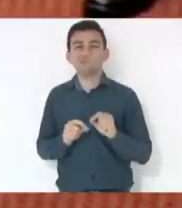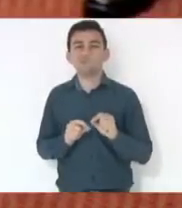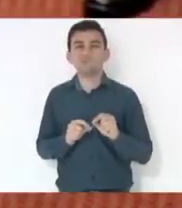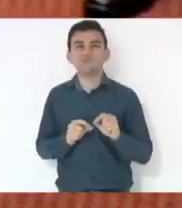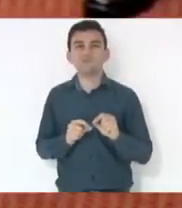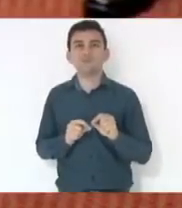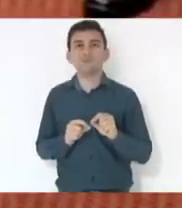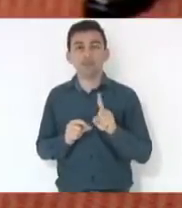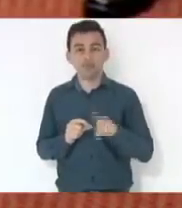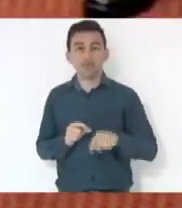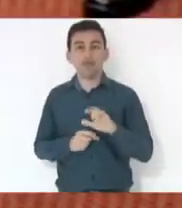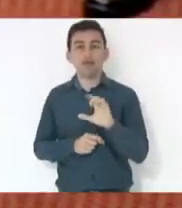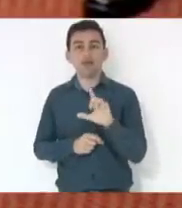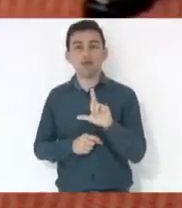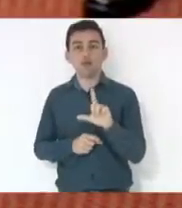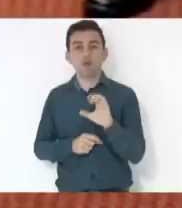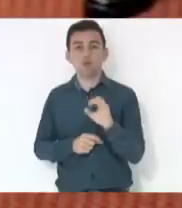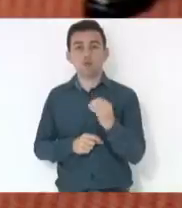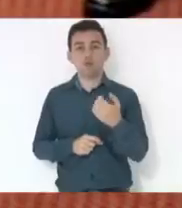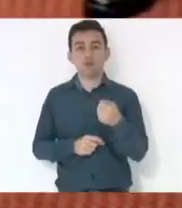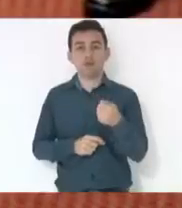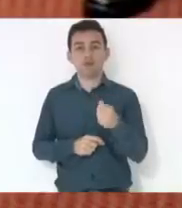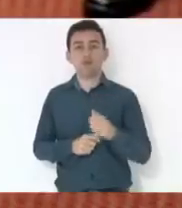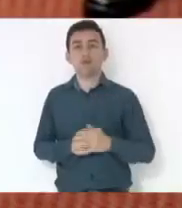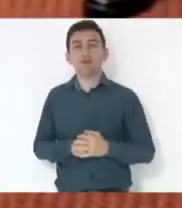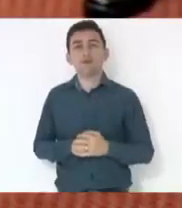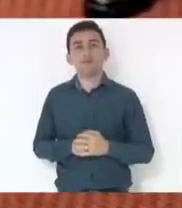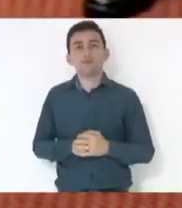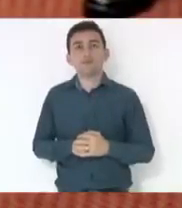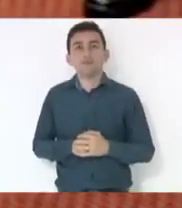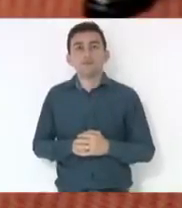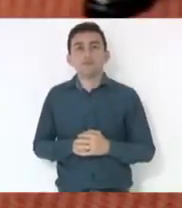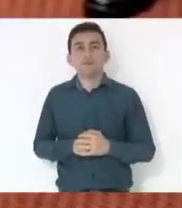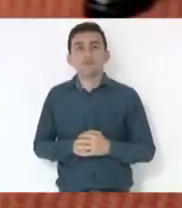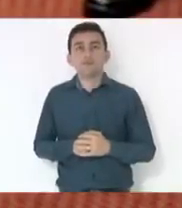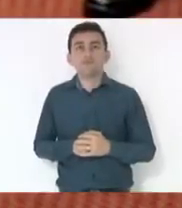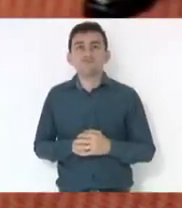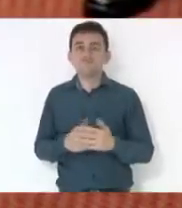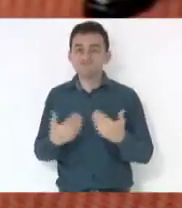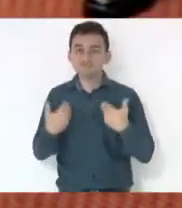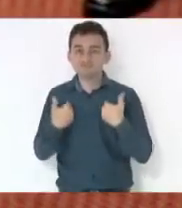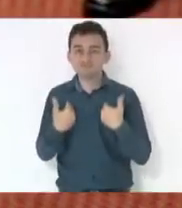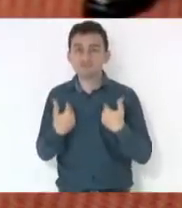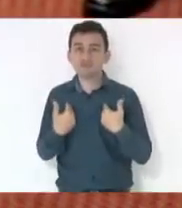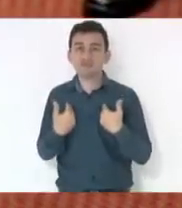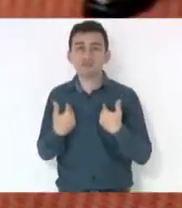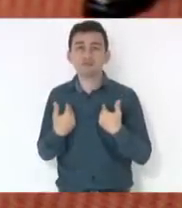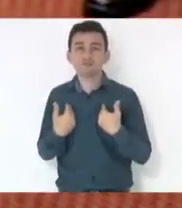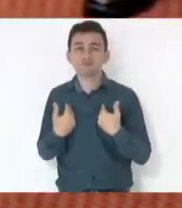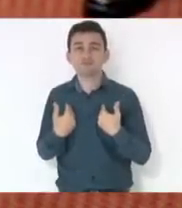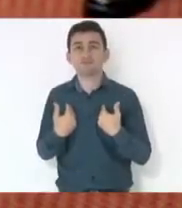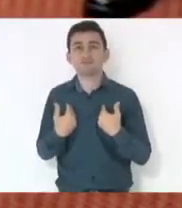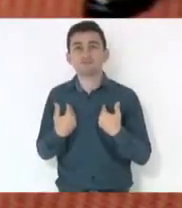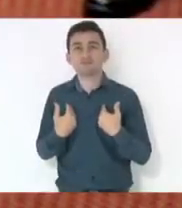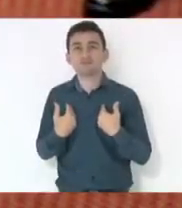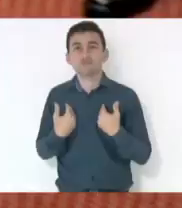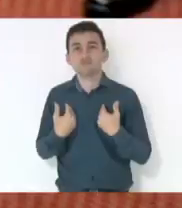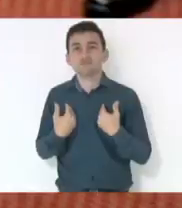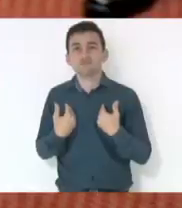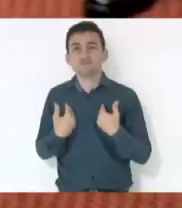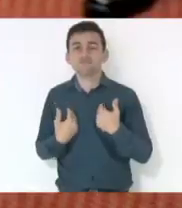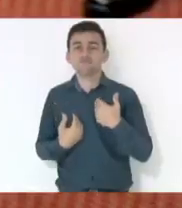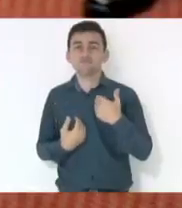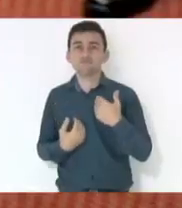a LOA. E eu, em face disso,